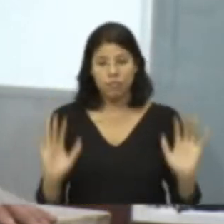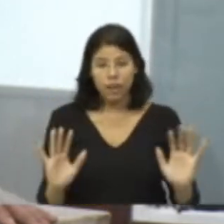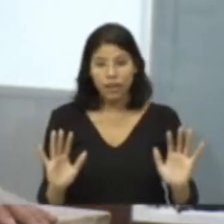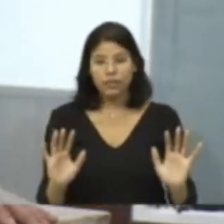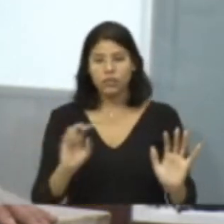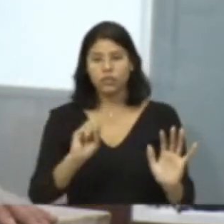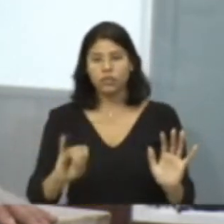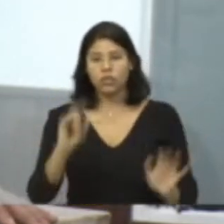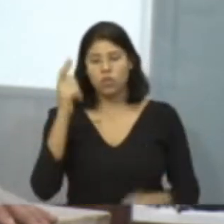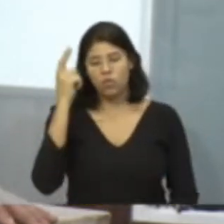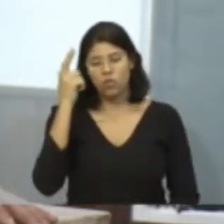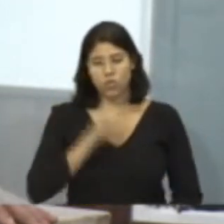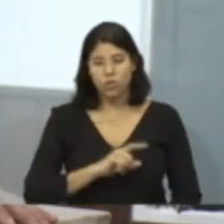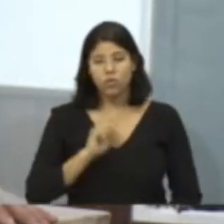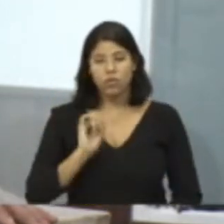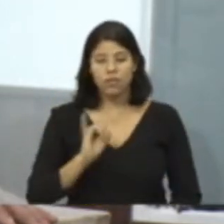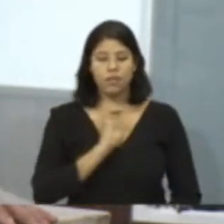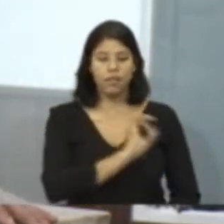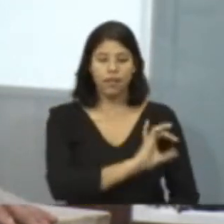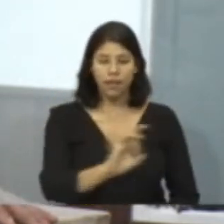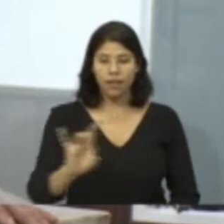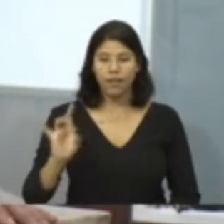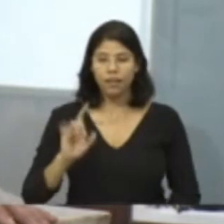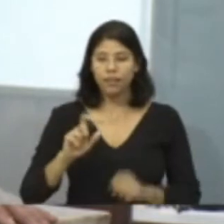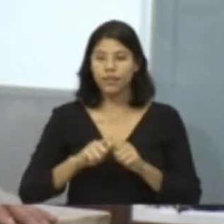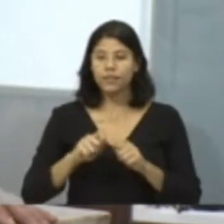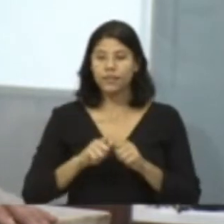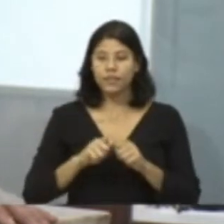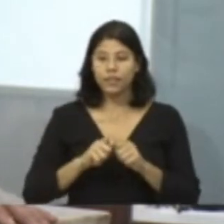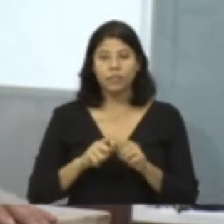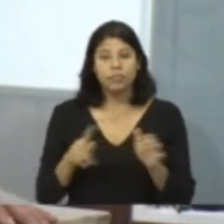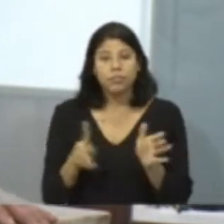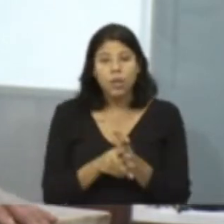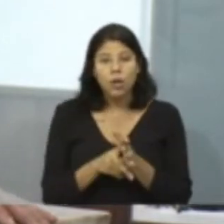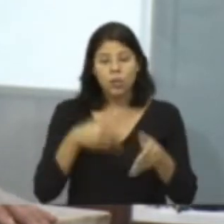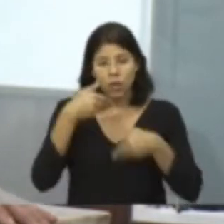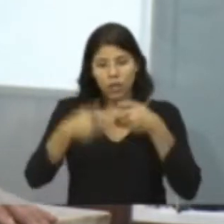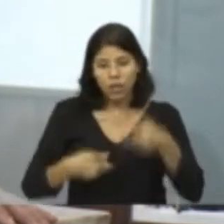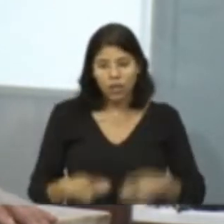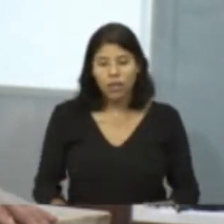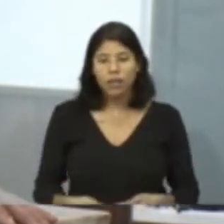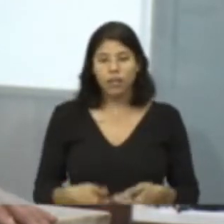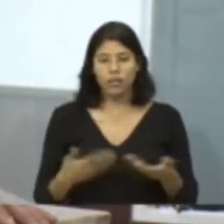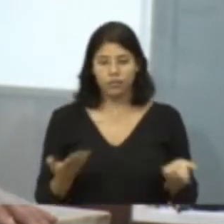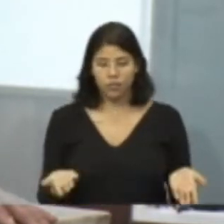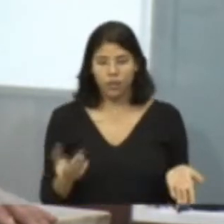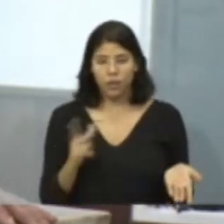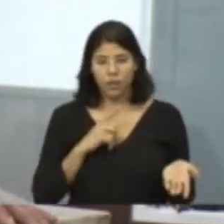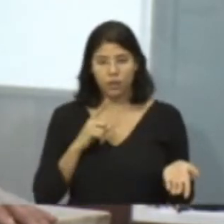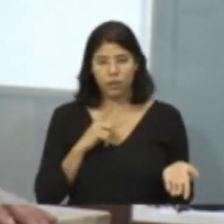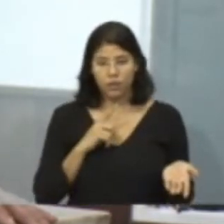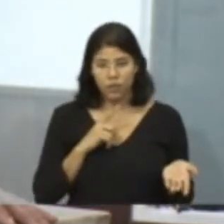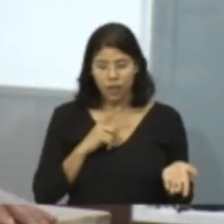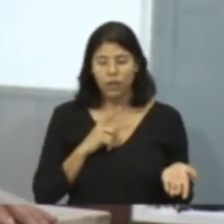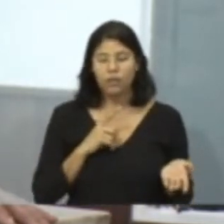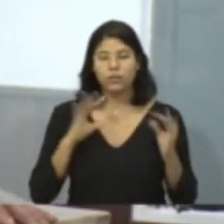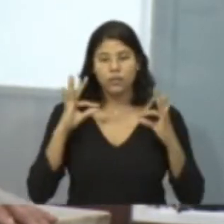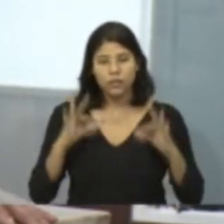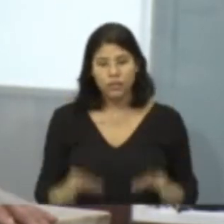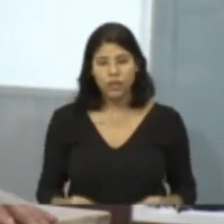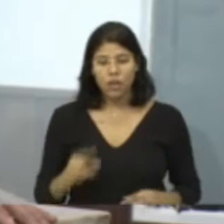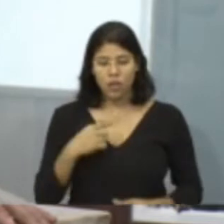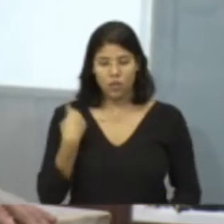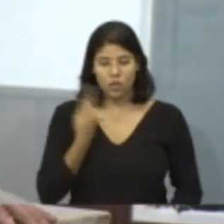será possível se cada um fizer a nossa parte. E sobre isso, não tenho dúvida, nós vereadores